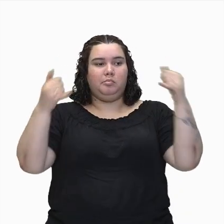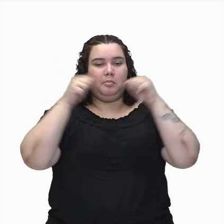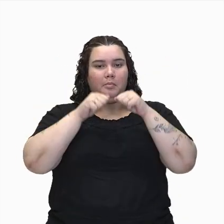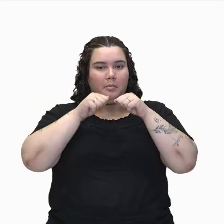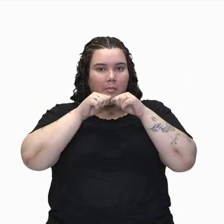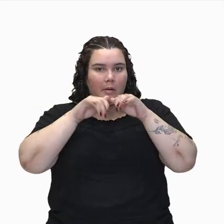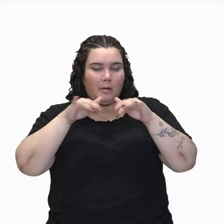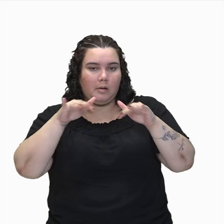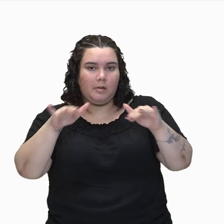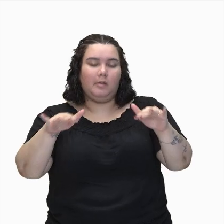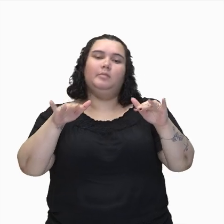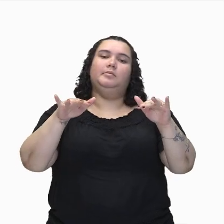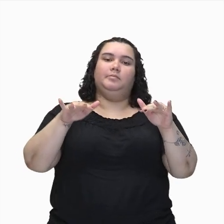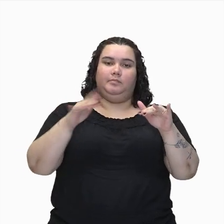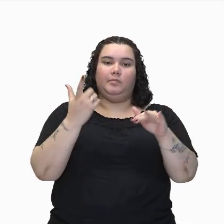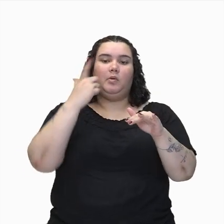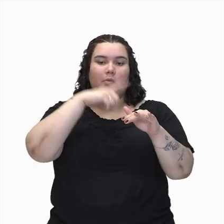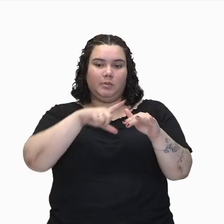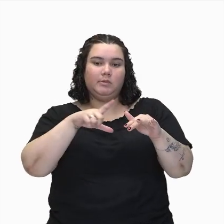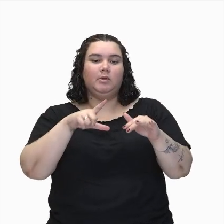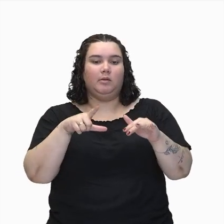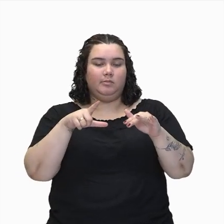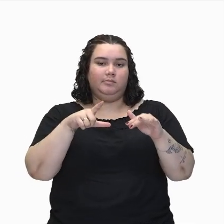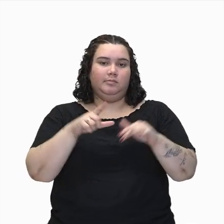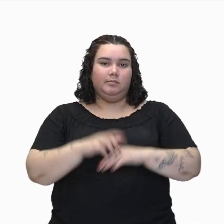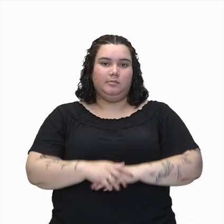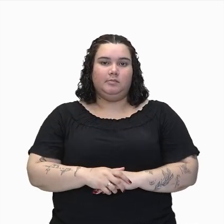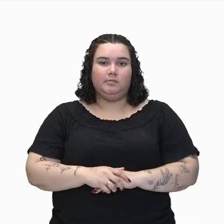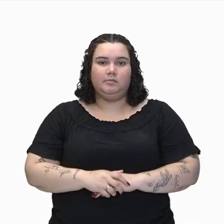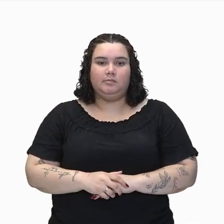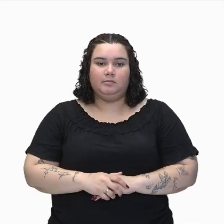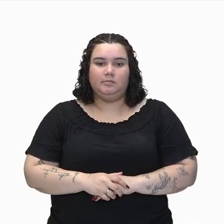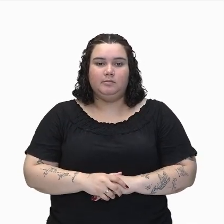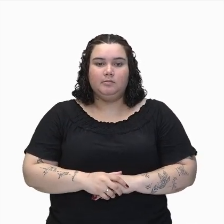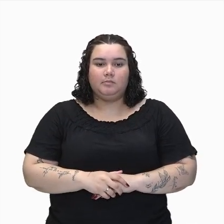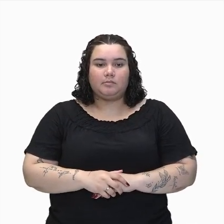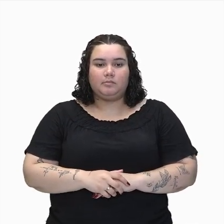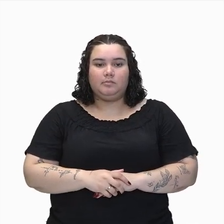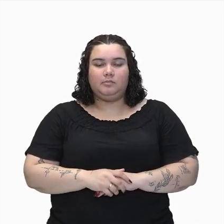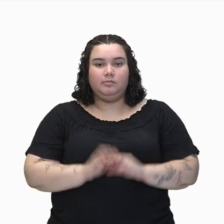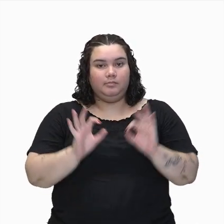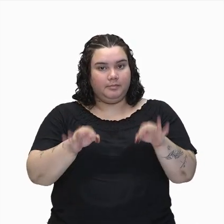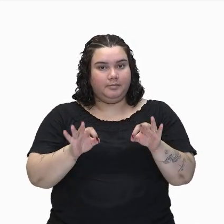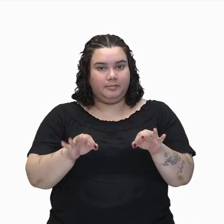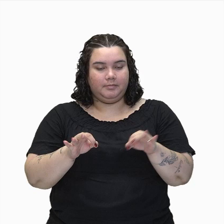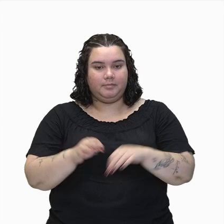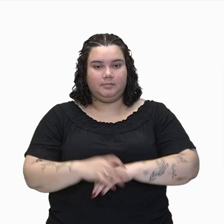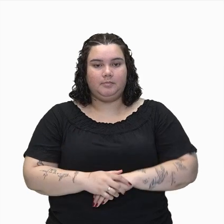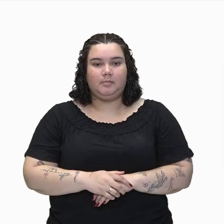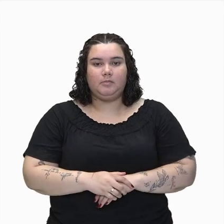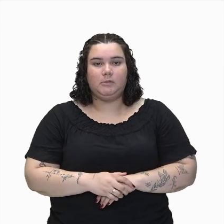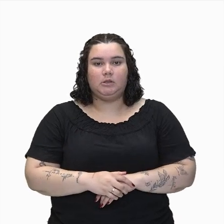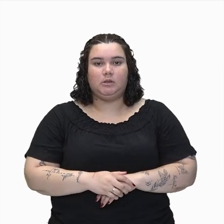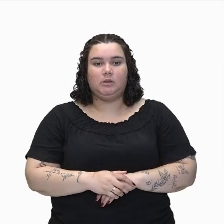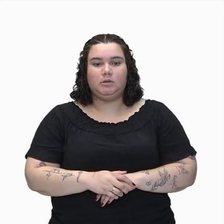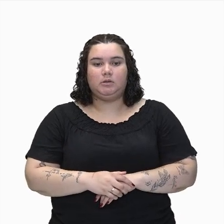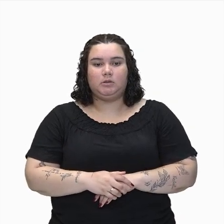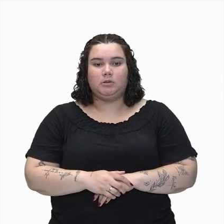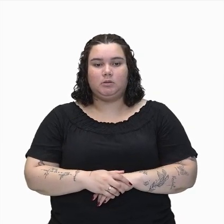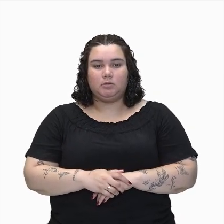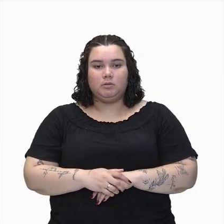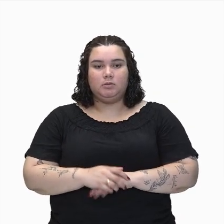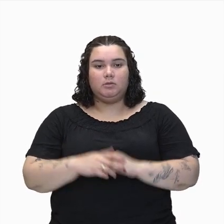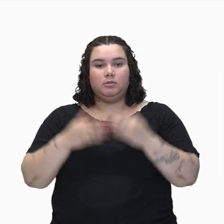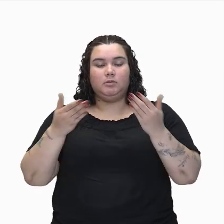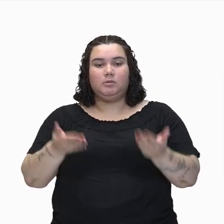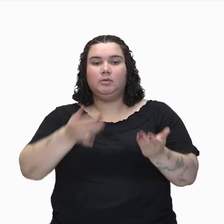assim que ela é transformada, ela é transmitida para a nossa rede de transmissão, tá, pessoal? E aí, com